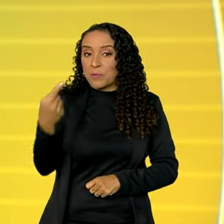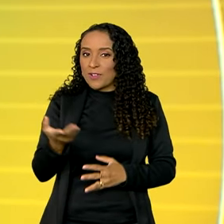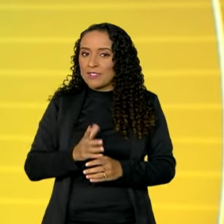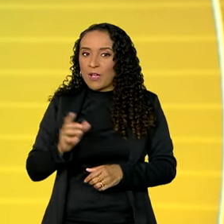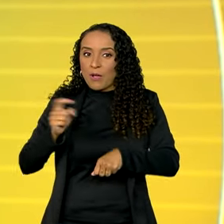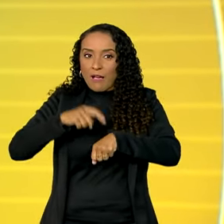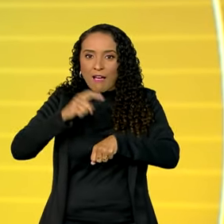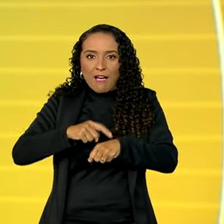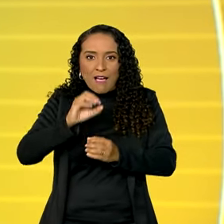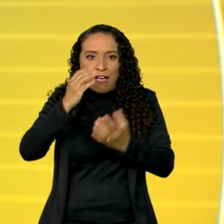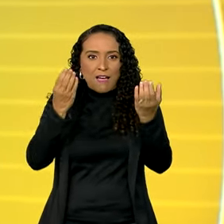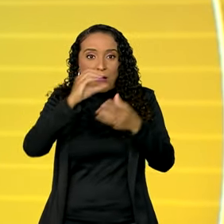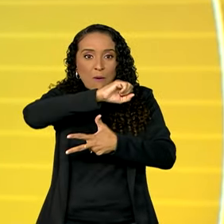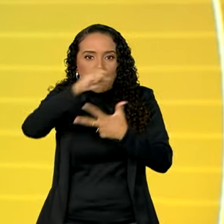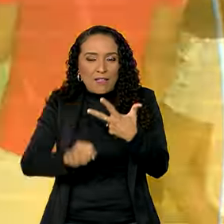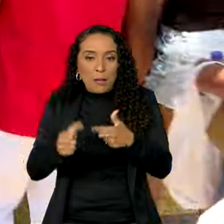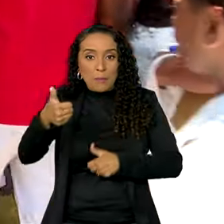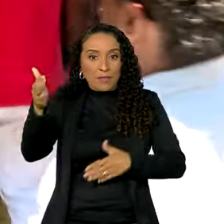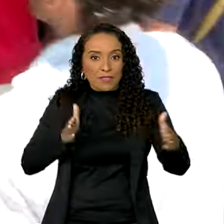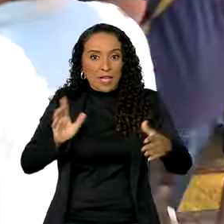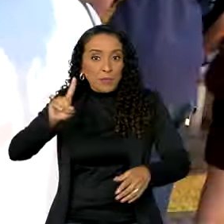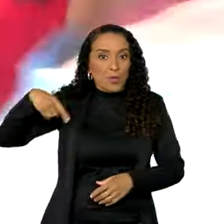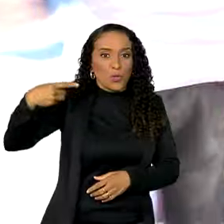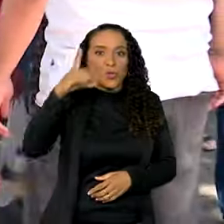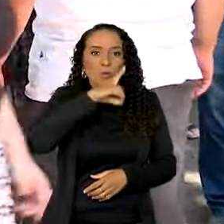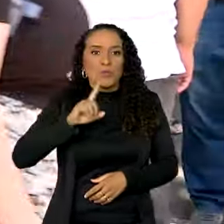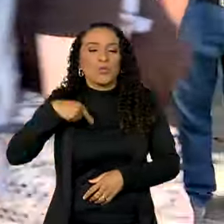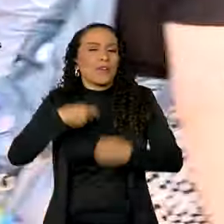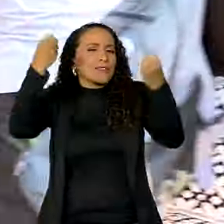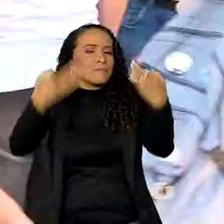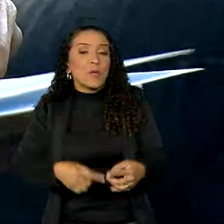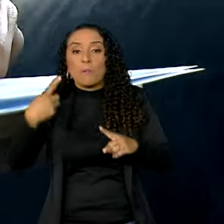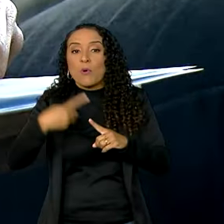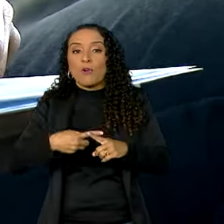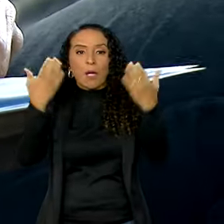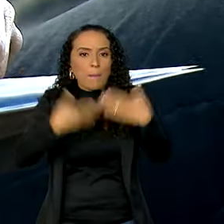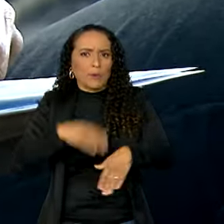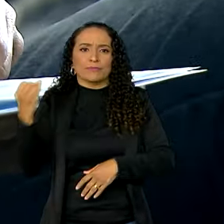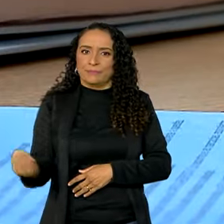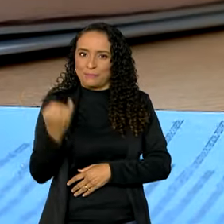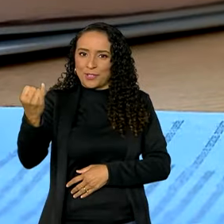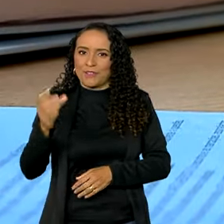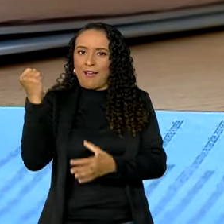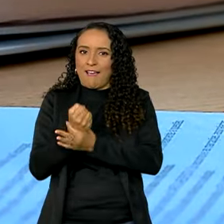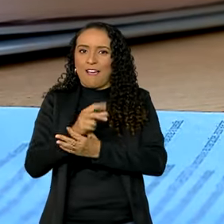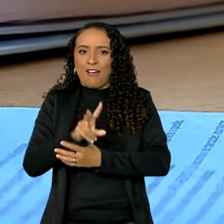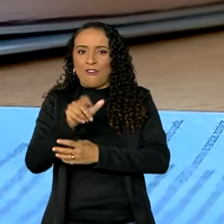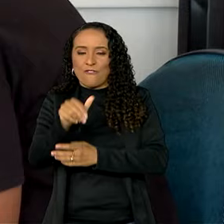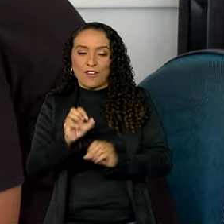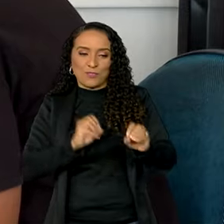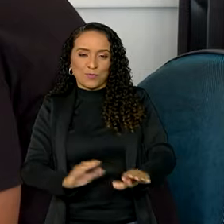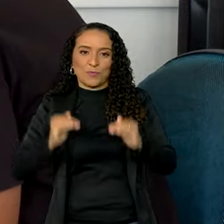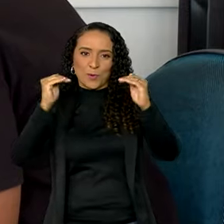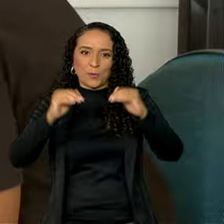está chegando a hora do Enem. Primeira etapa é no próximo domingo e a gente explica por que o exame é tão importante para garantir vaga